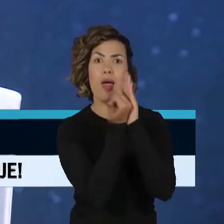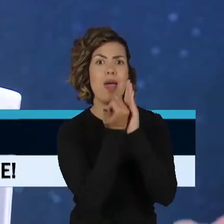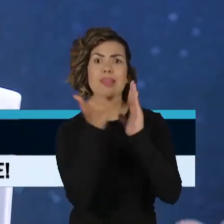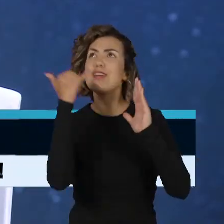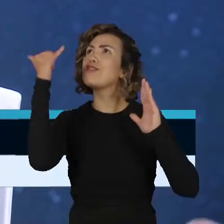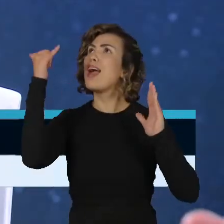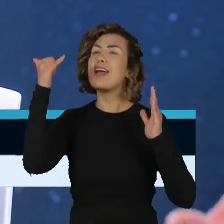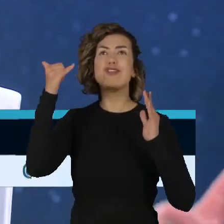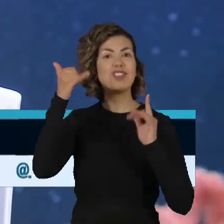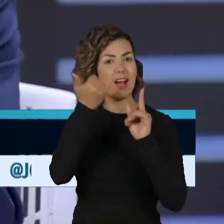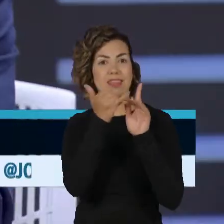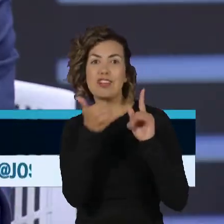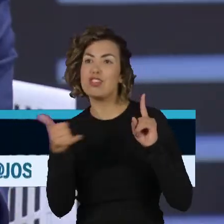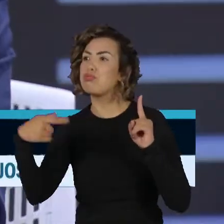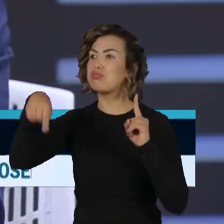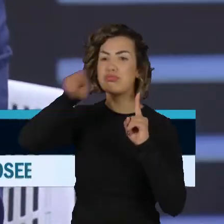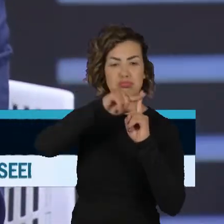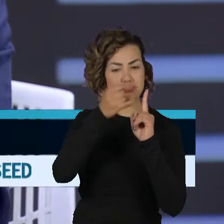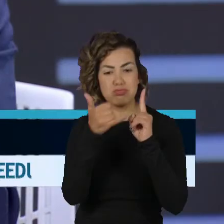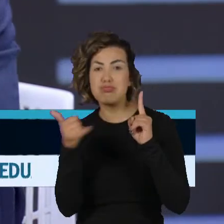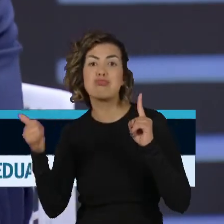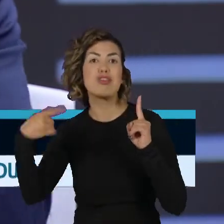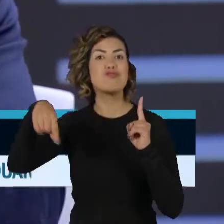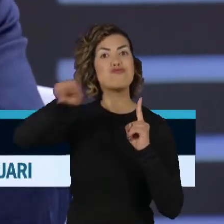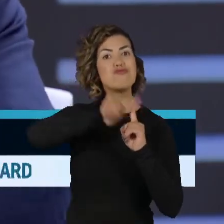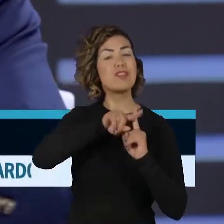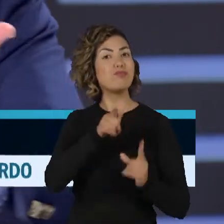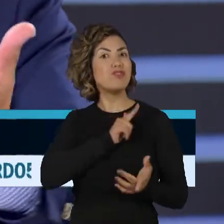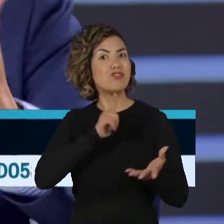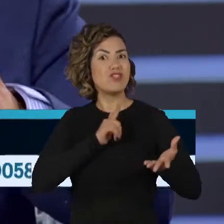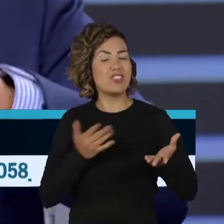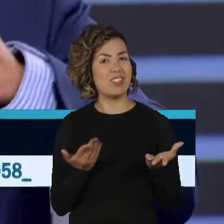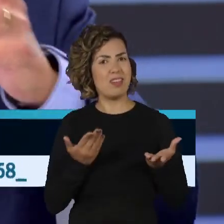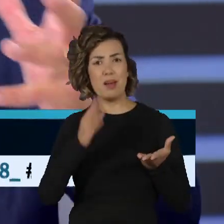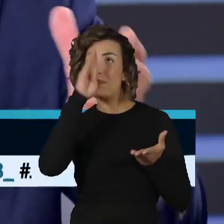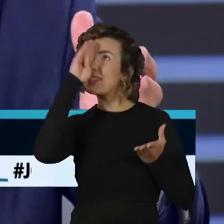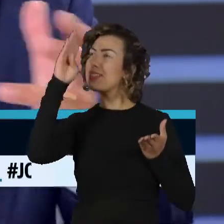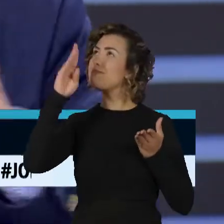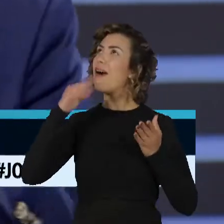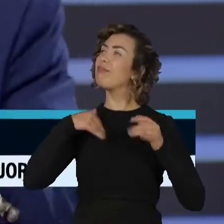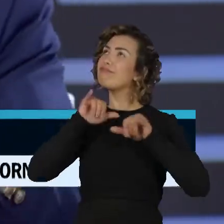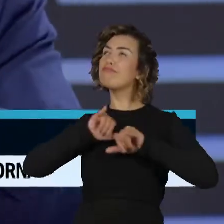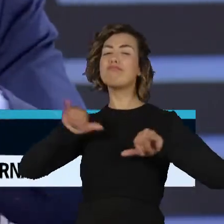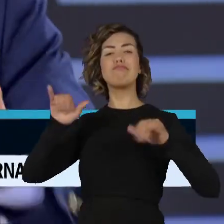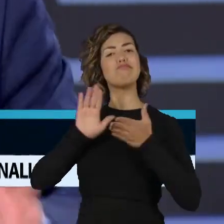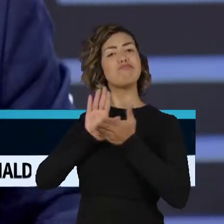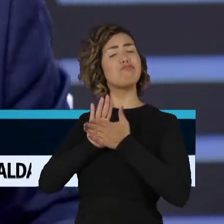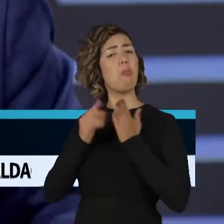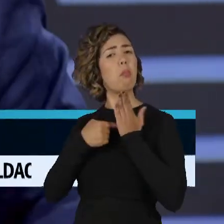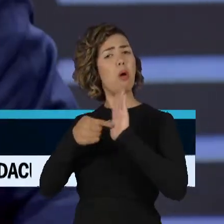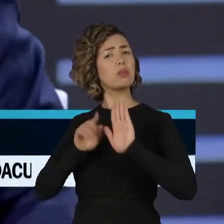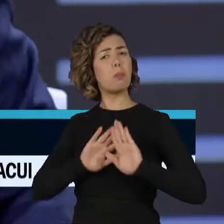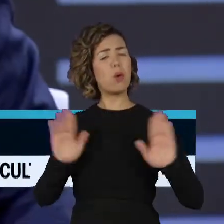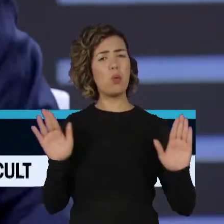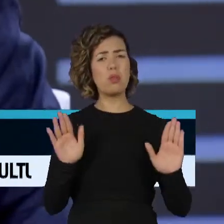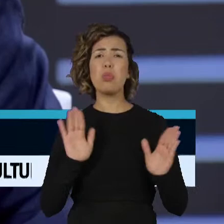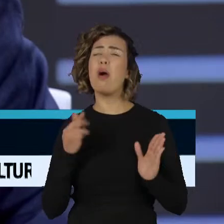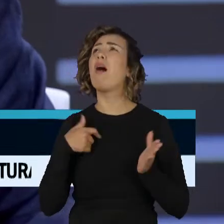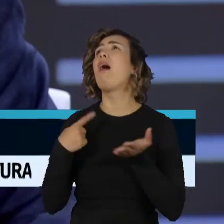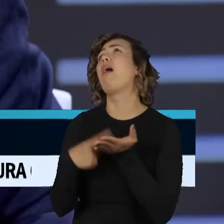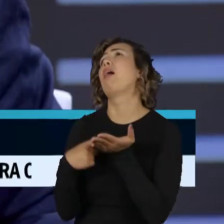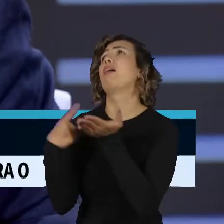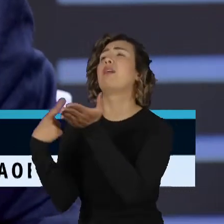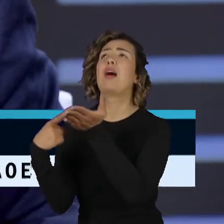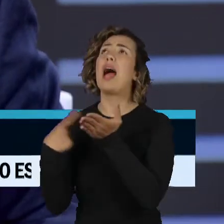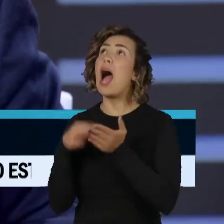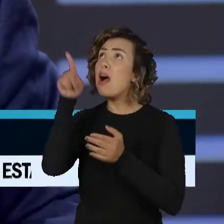limpa. Então, nós temos que ter esta imagem e não ficar falando, olha, não, isso, ou fazer